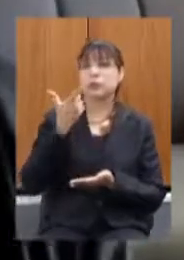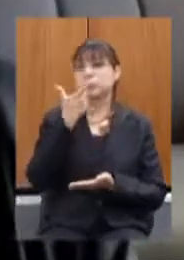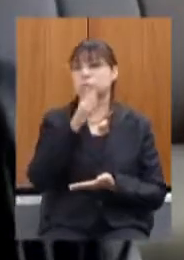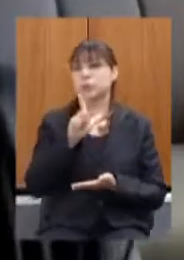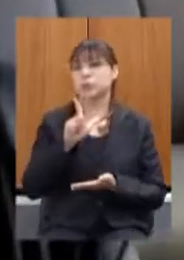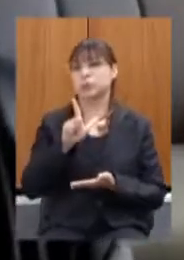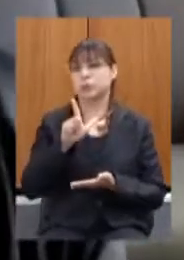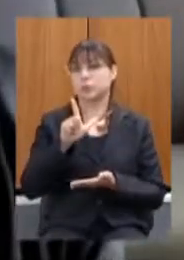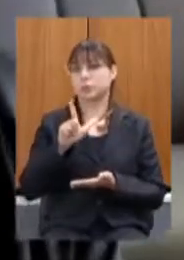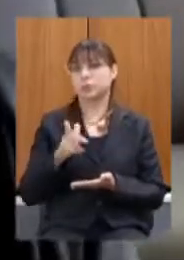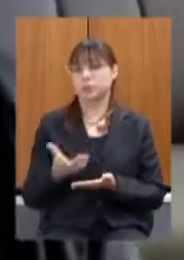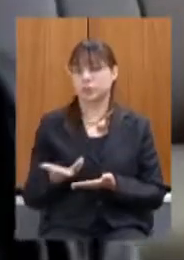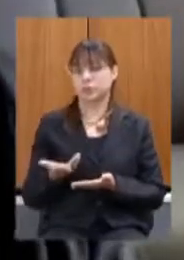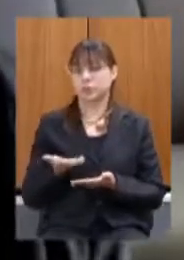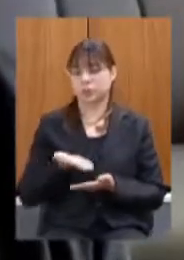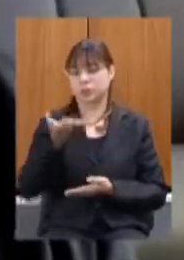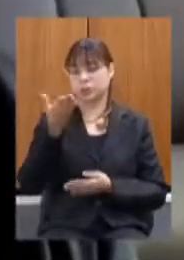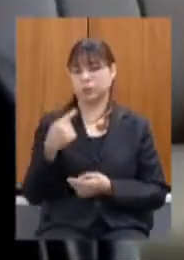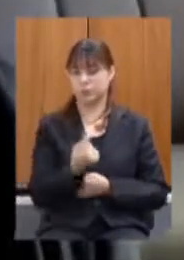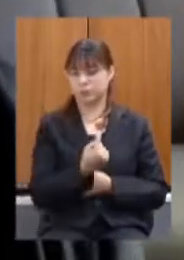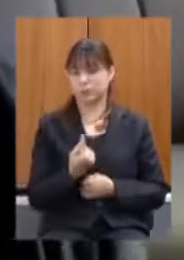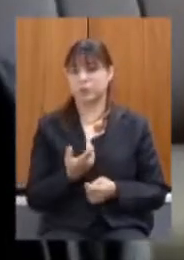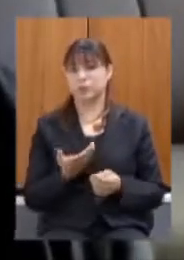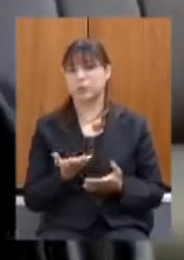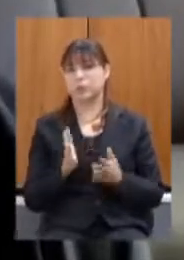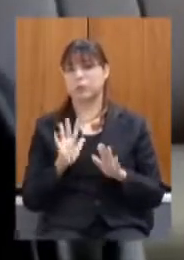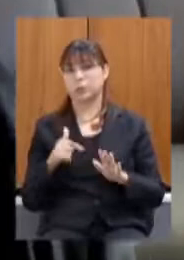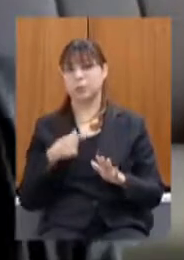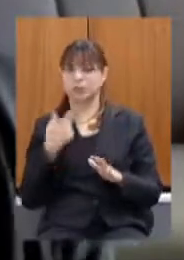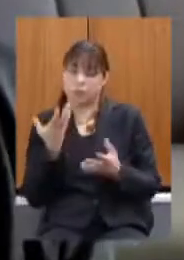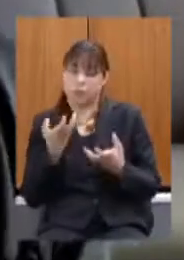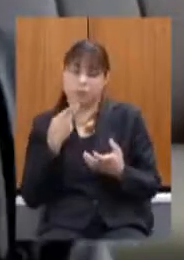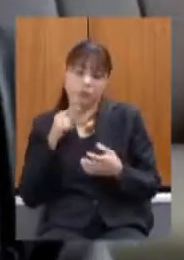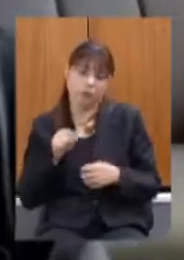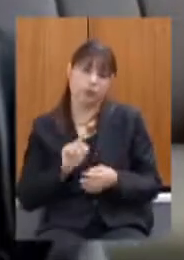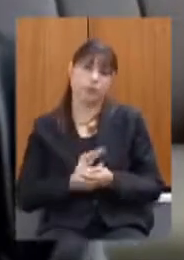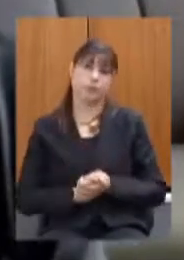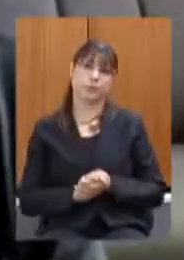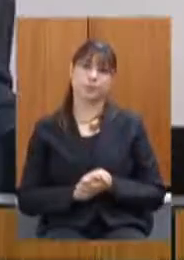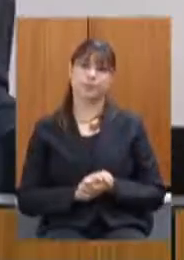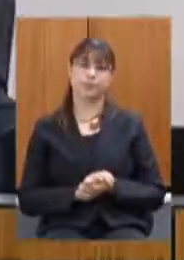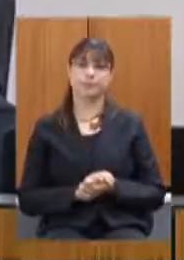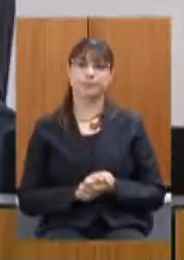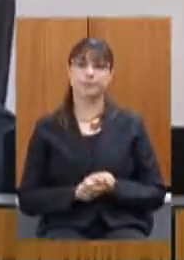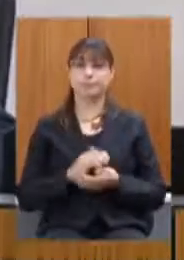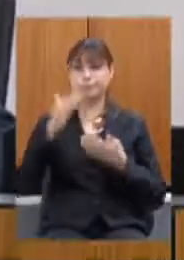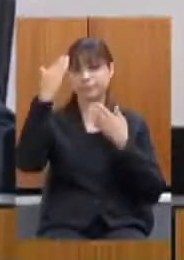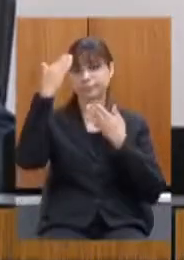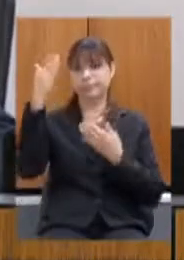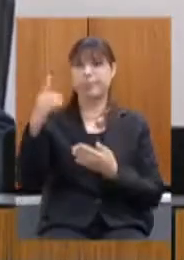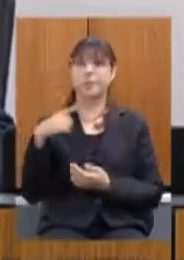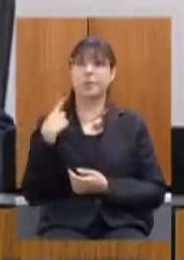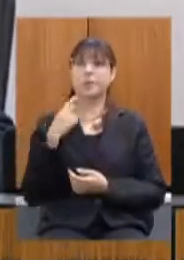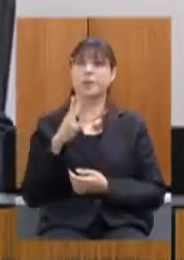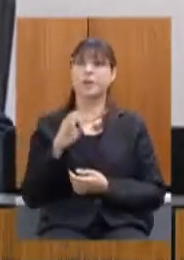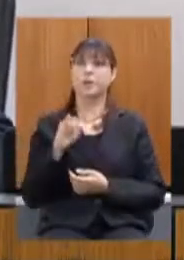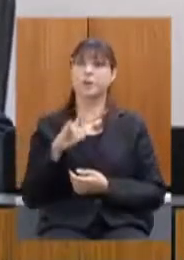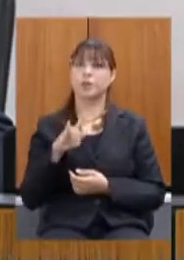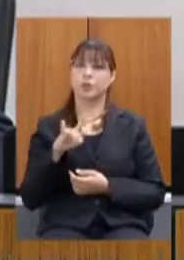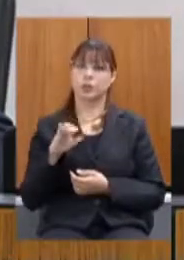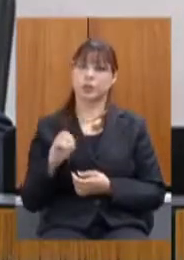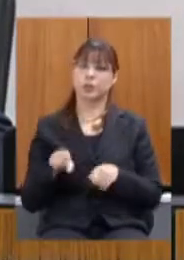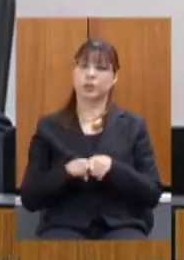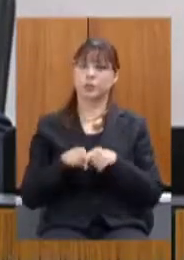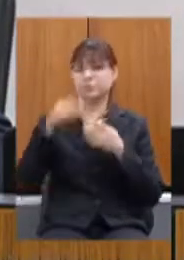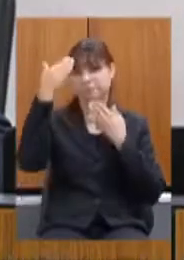discussão para frente que eu faço apenas aqui em questão de registrar muito obrigado deputado Virgílio quero aqui também